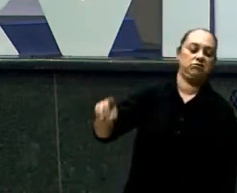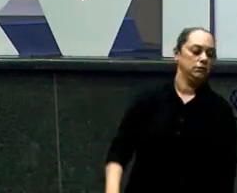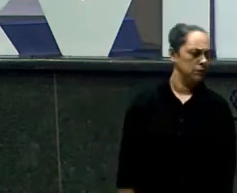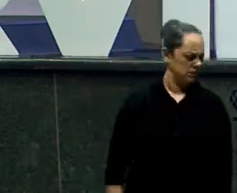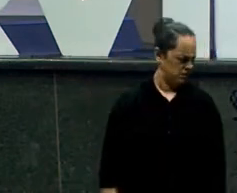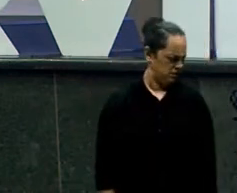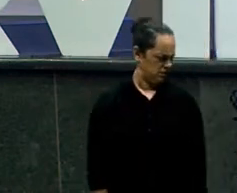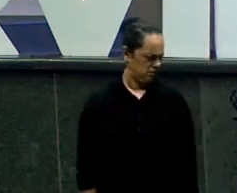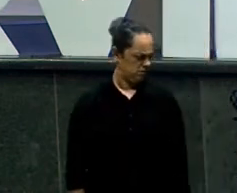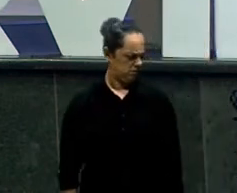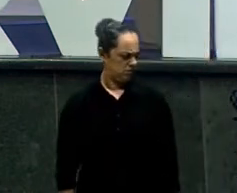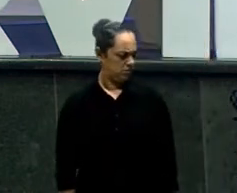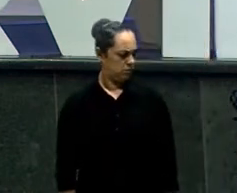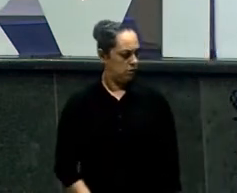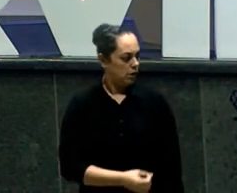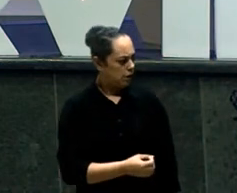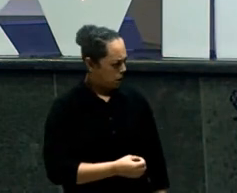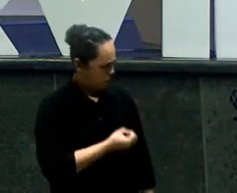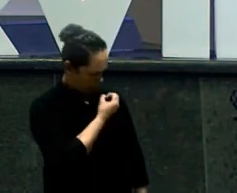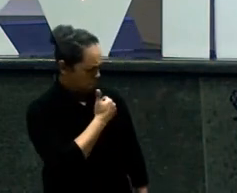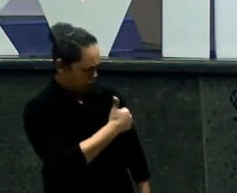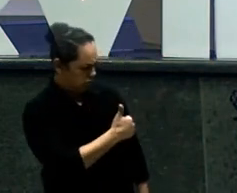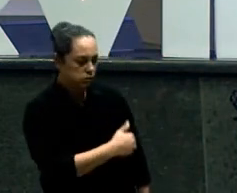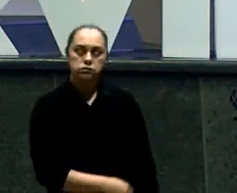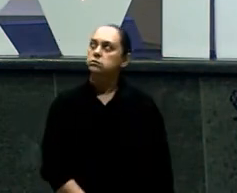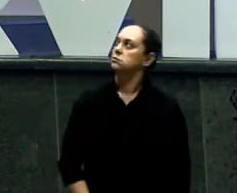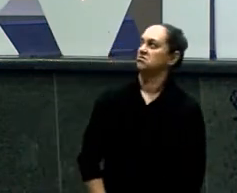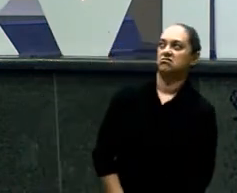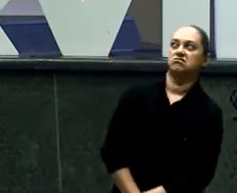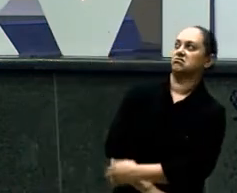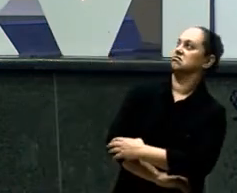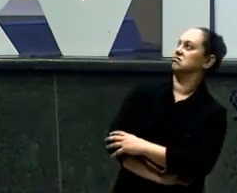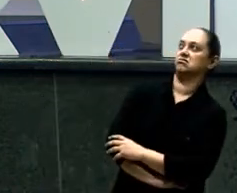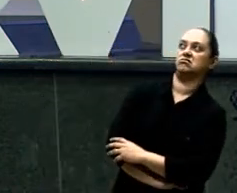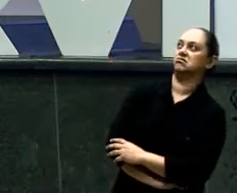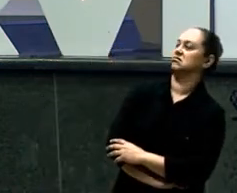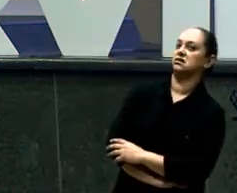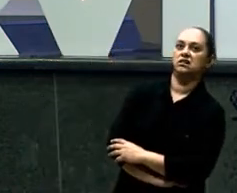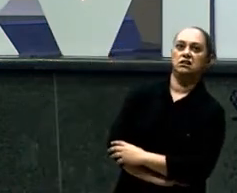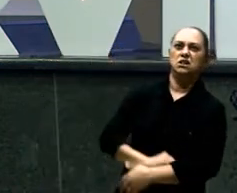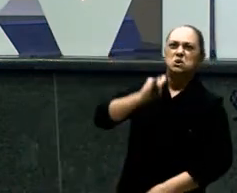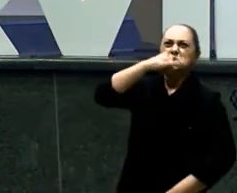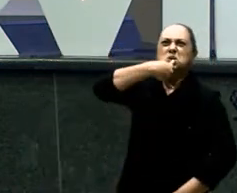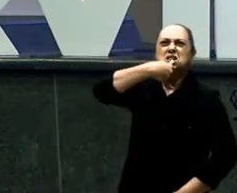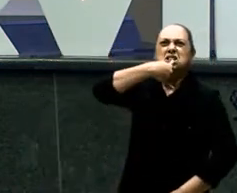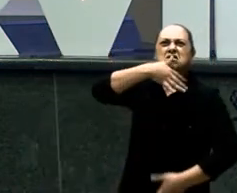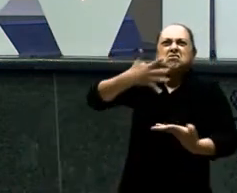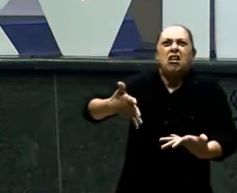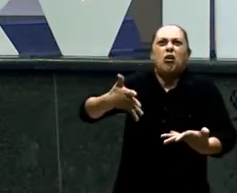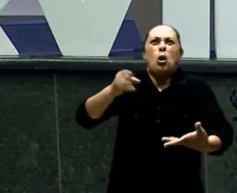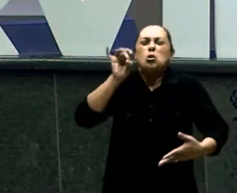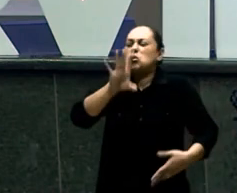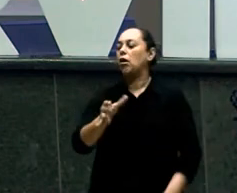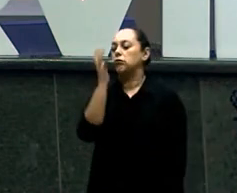que cada hora está de um jeito É que ele está crescendo É que ela está crescendo É que a gente só